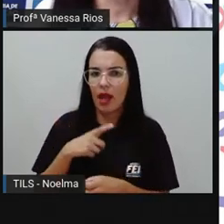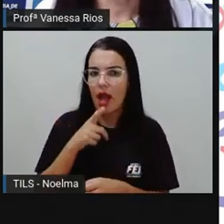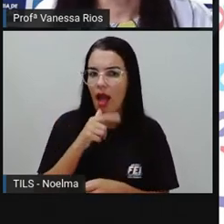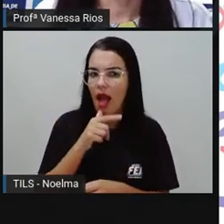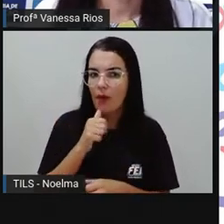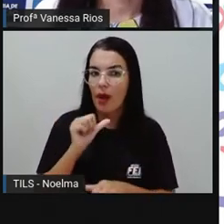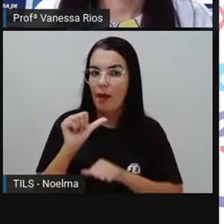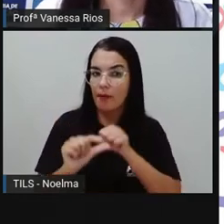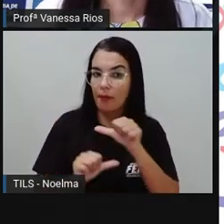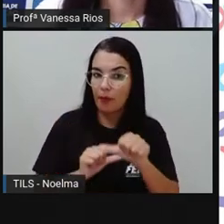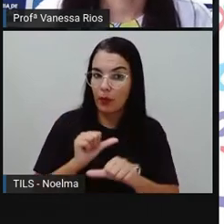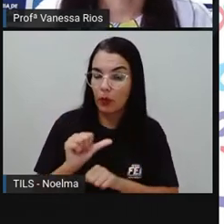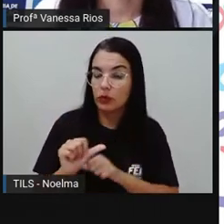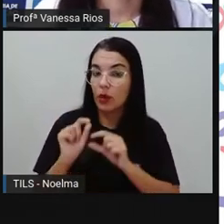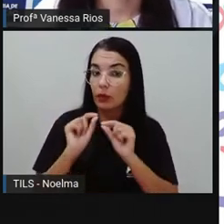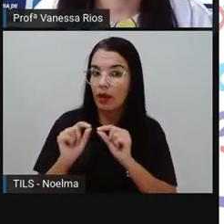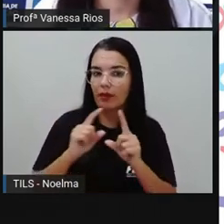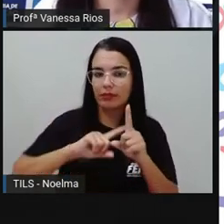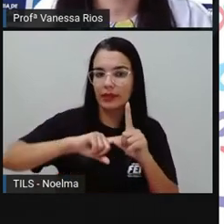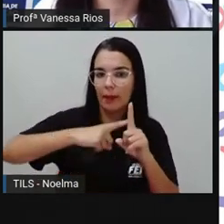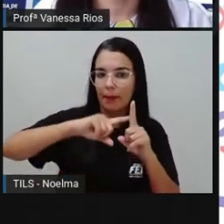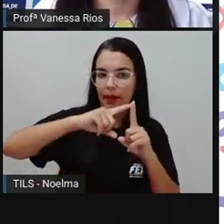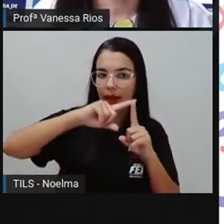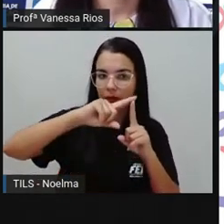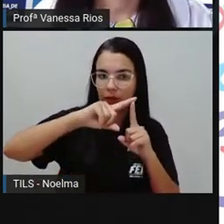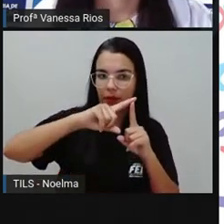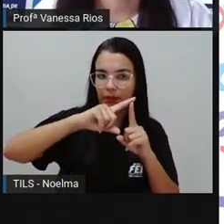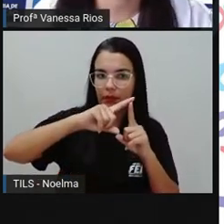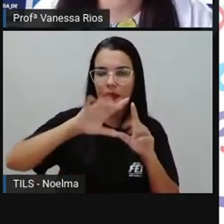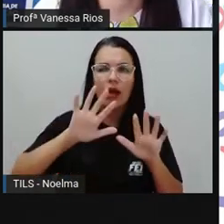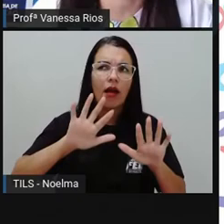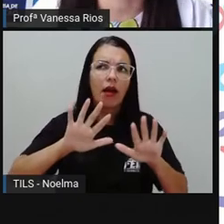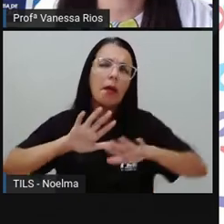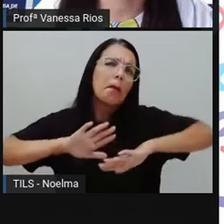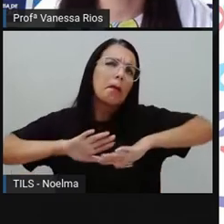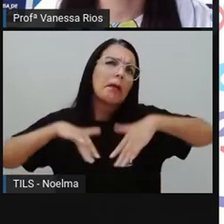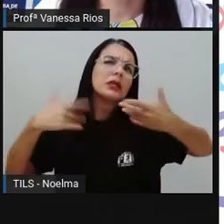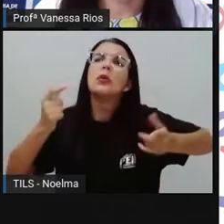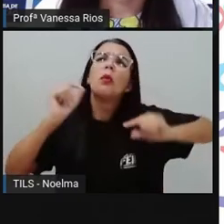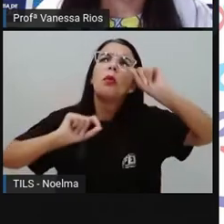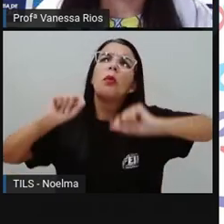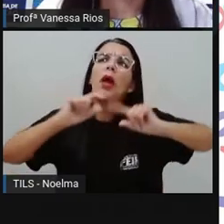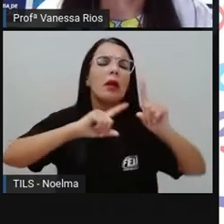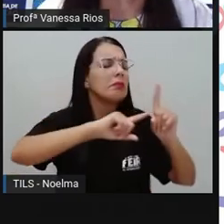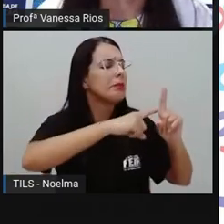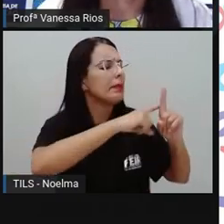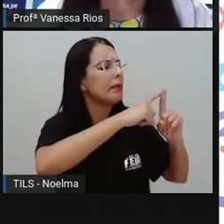água muda conforme a temperatura. Mas o que é é temperatura?